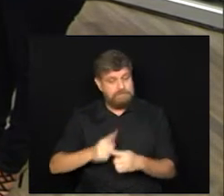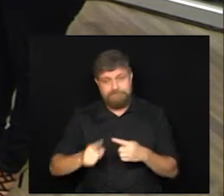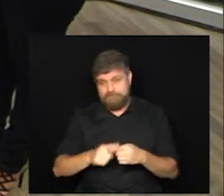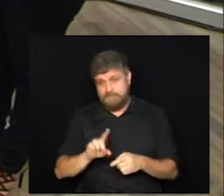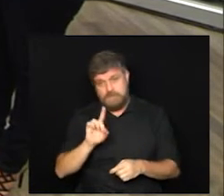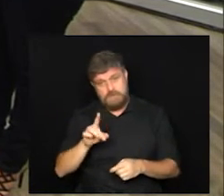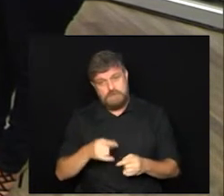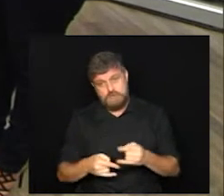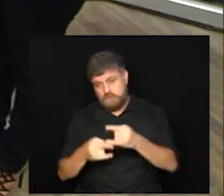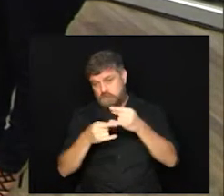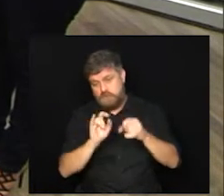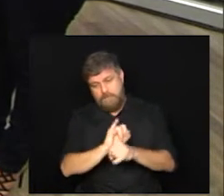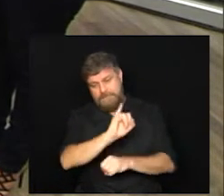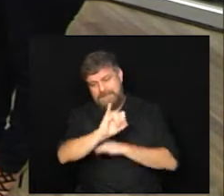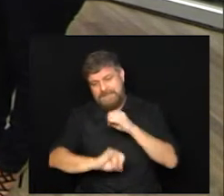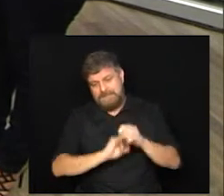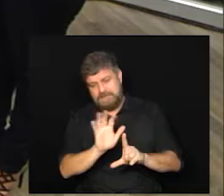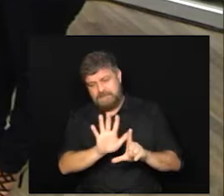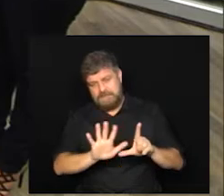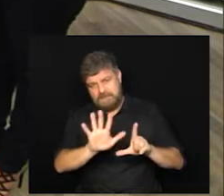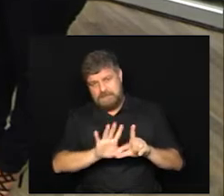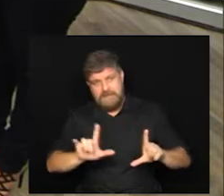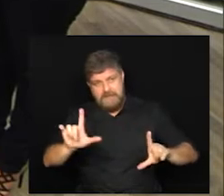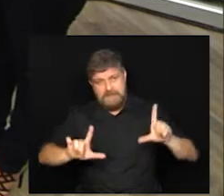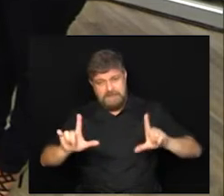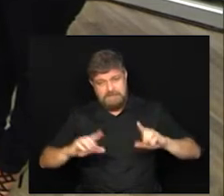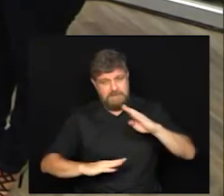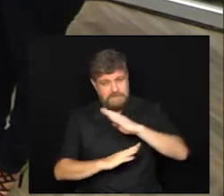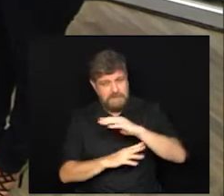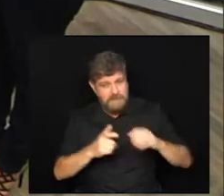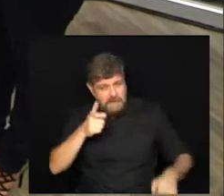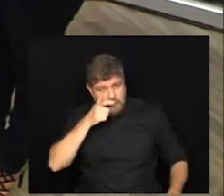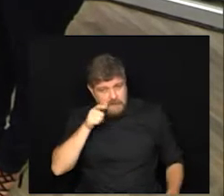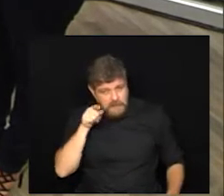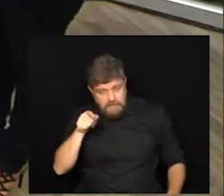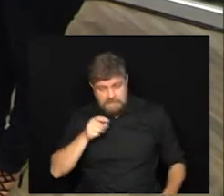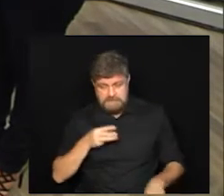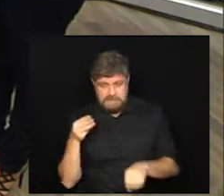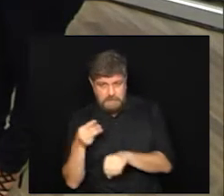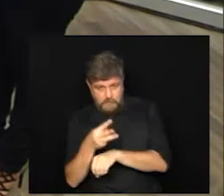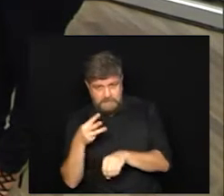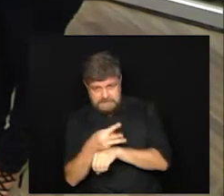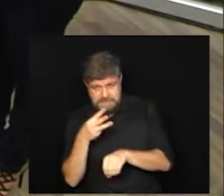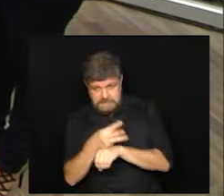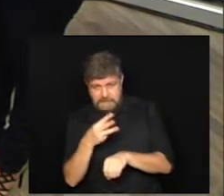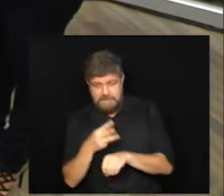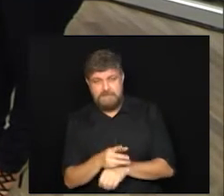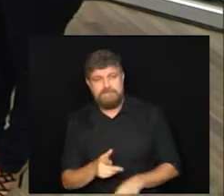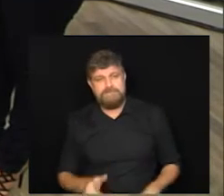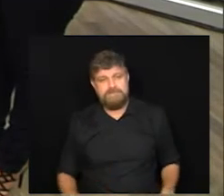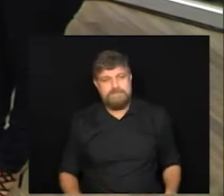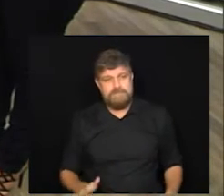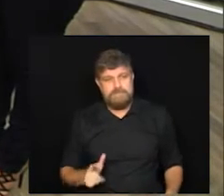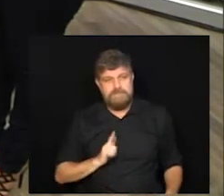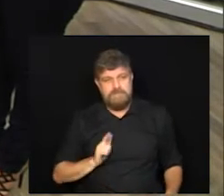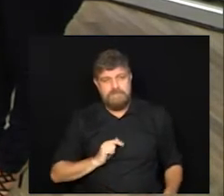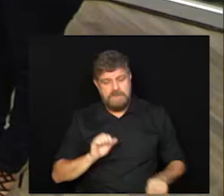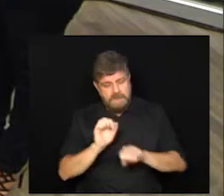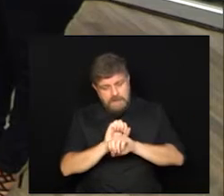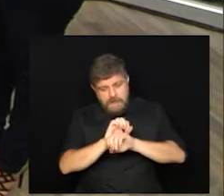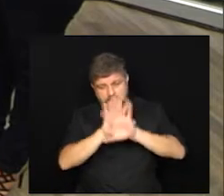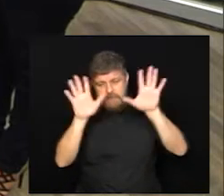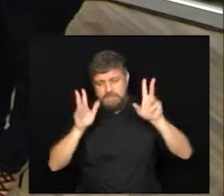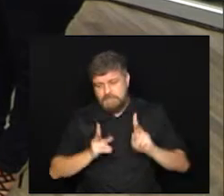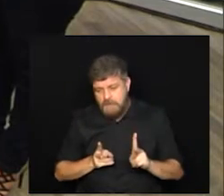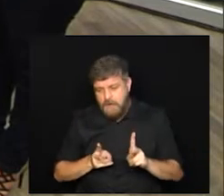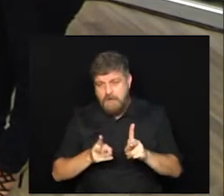forma virtual Gabriel sempre com a televisão ligada e você participando através do WhatsApp a transparência ela